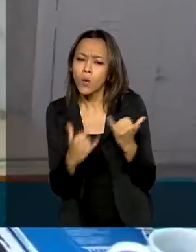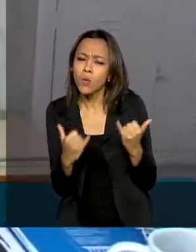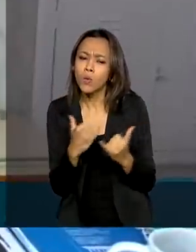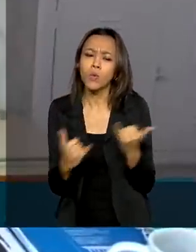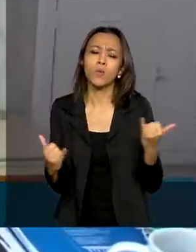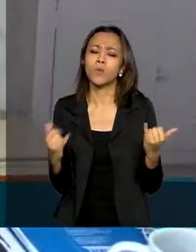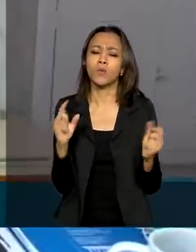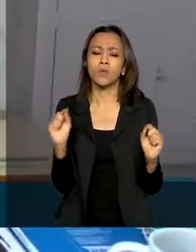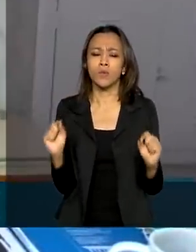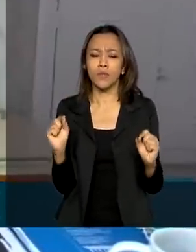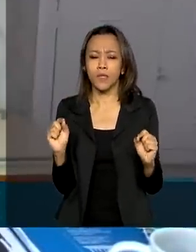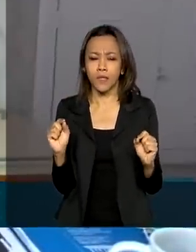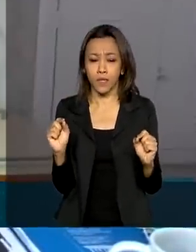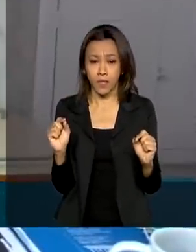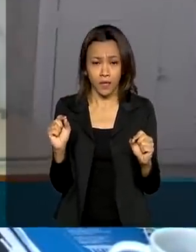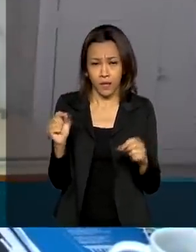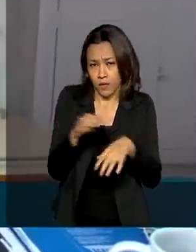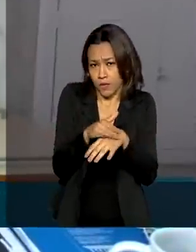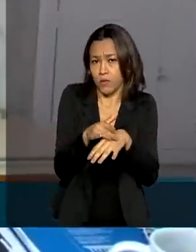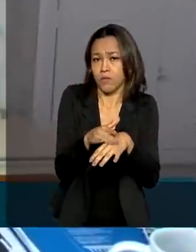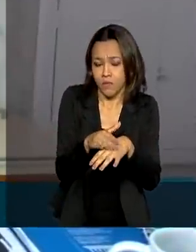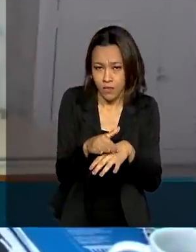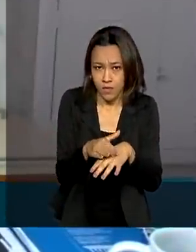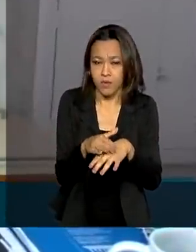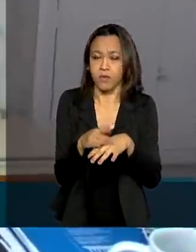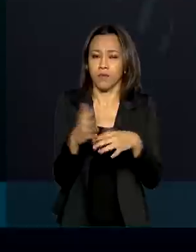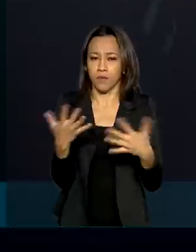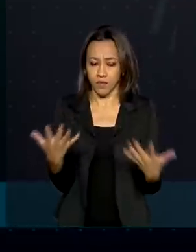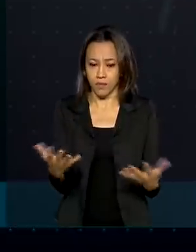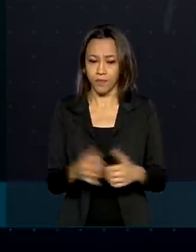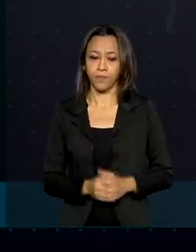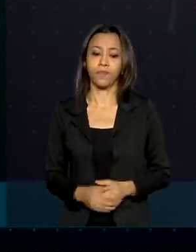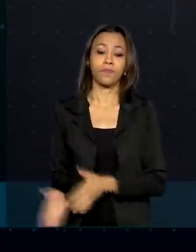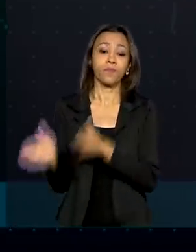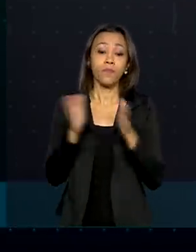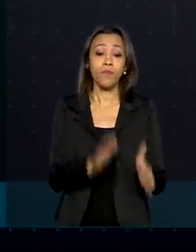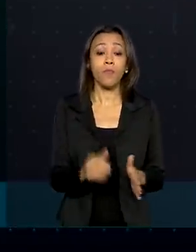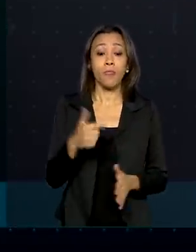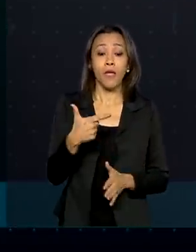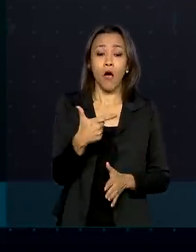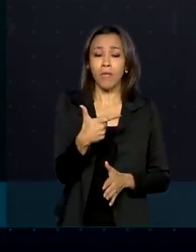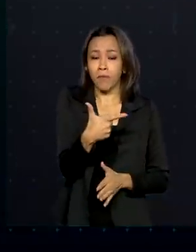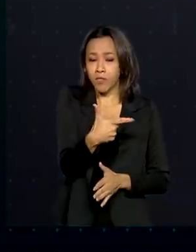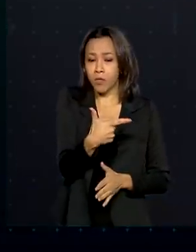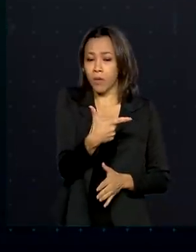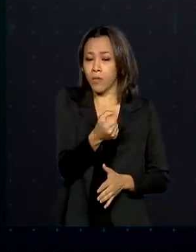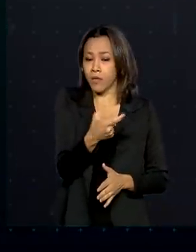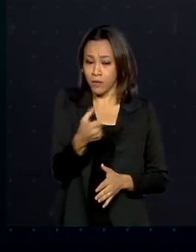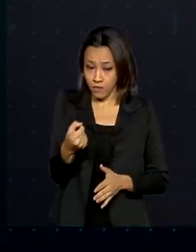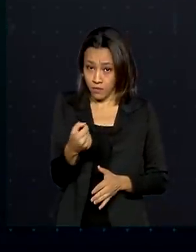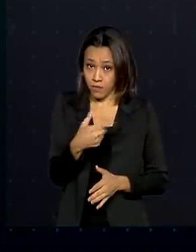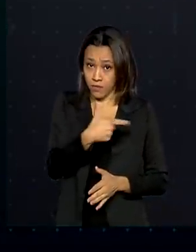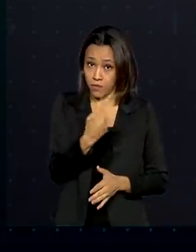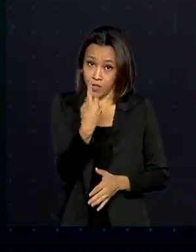de patologia nesse sentido. Em 2018, foram 13